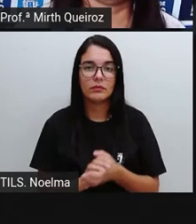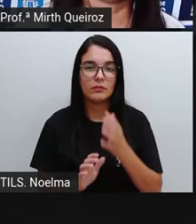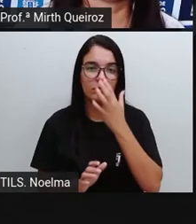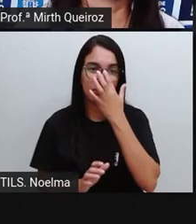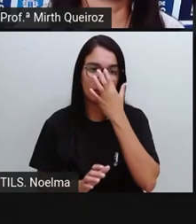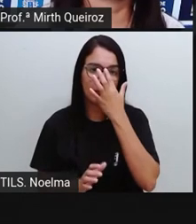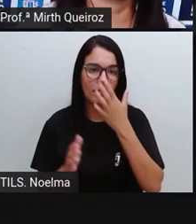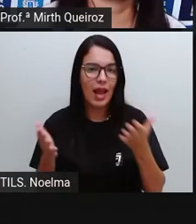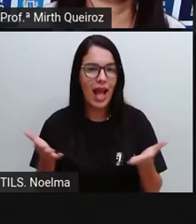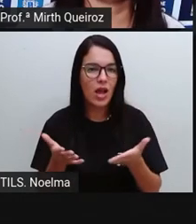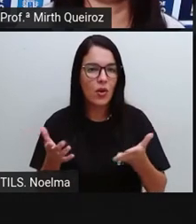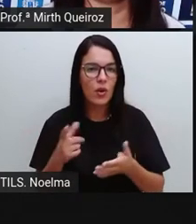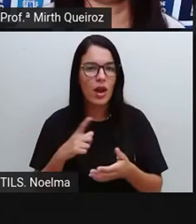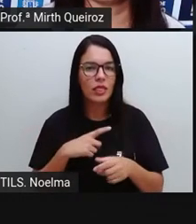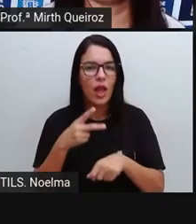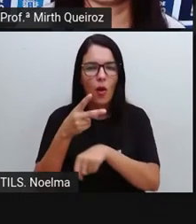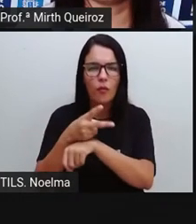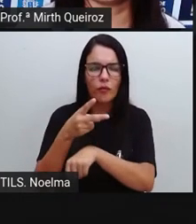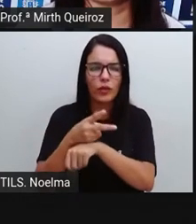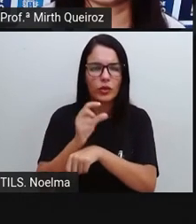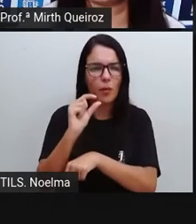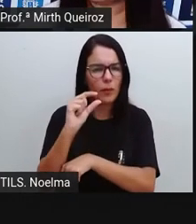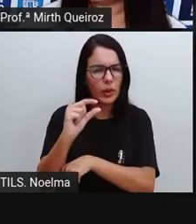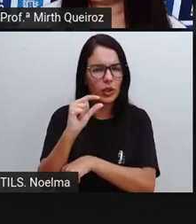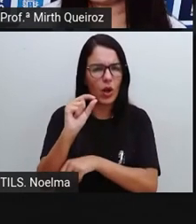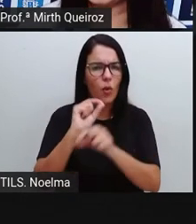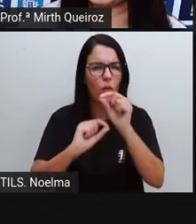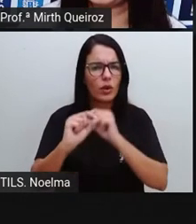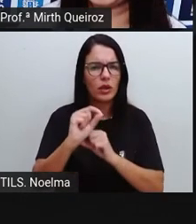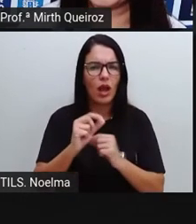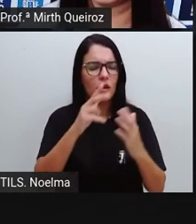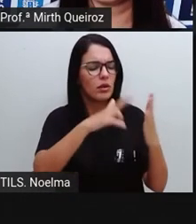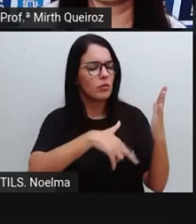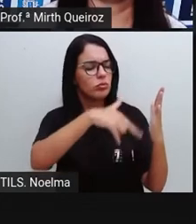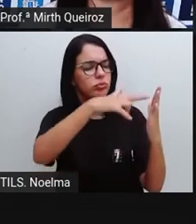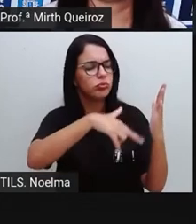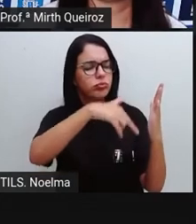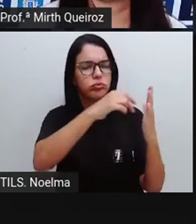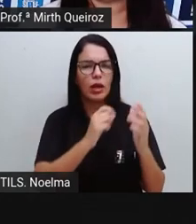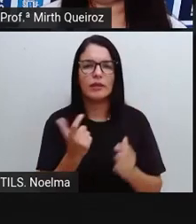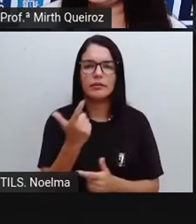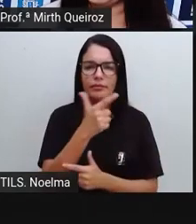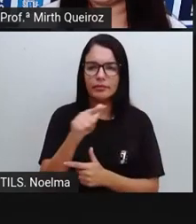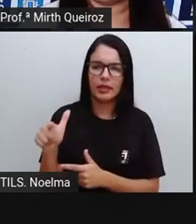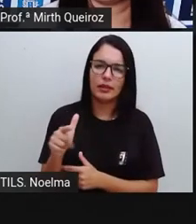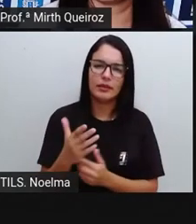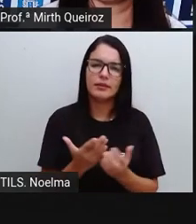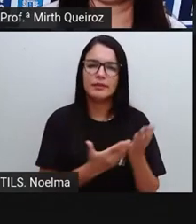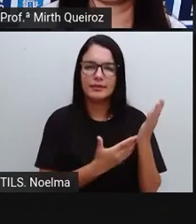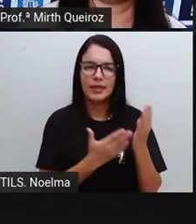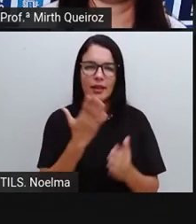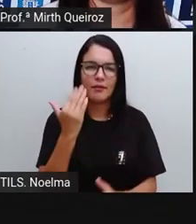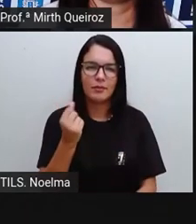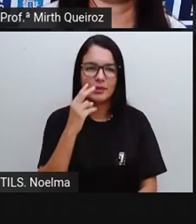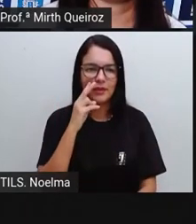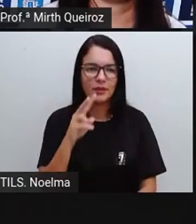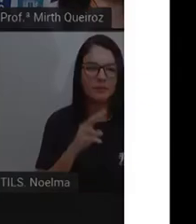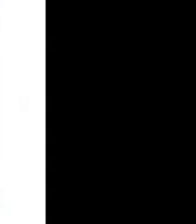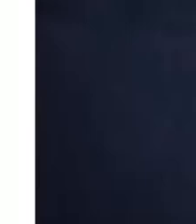Agora eu trouxe um pequeno vídeo aí sobre a releitura em arte de Romero Brito. Vamos assistir?